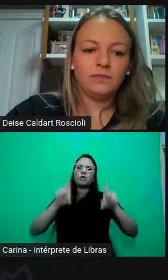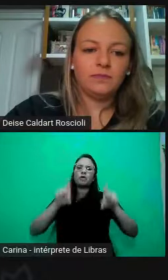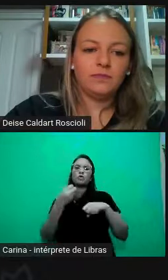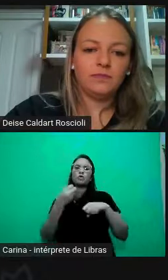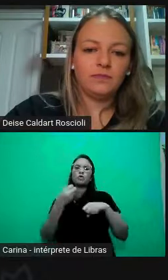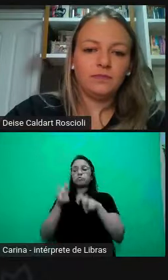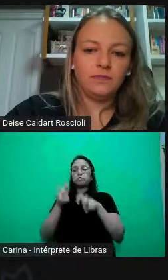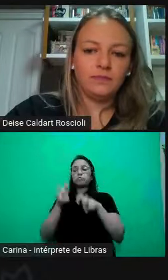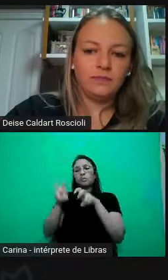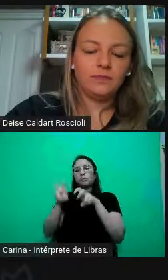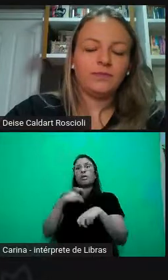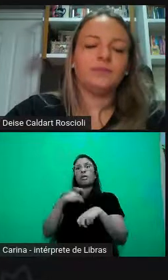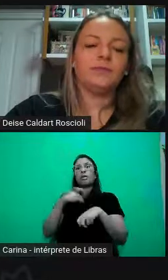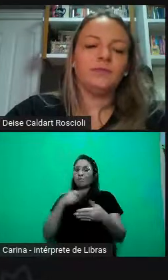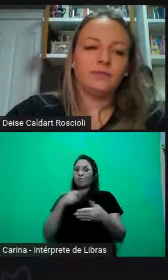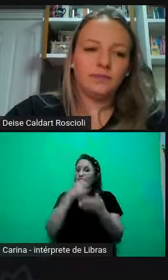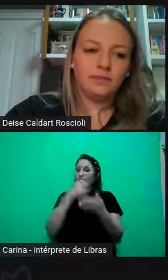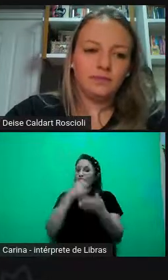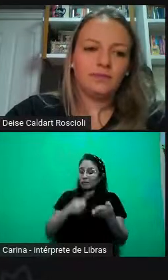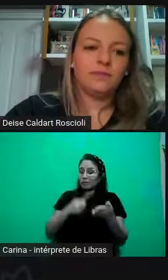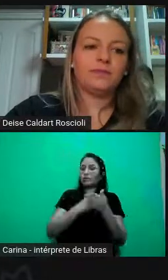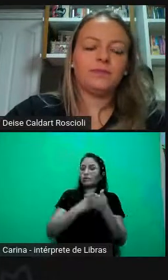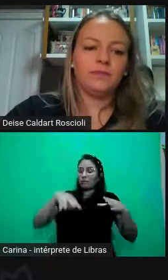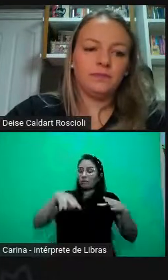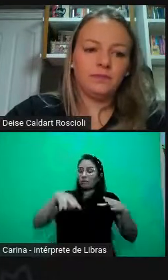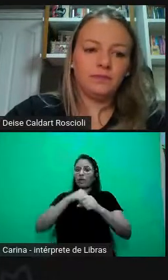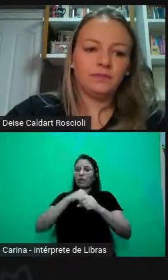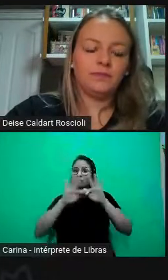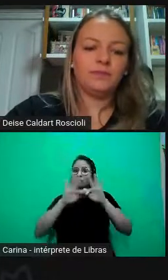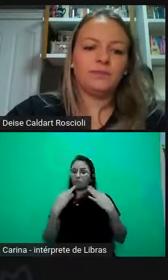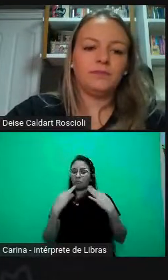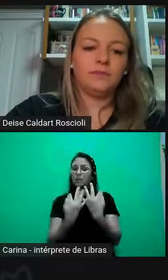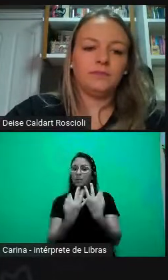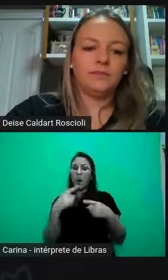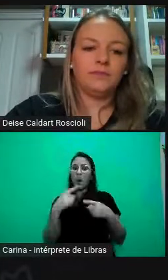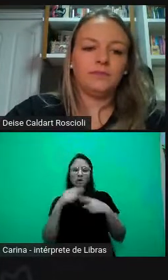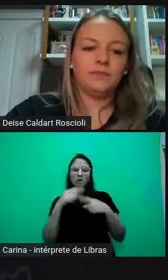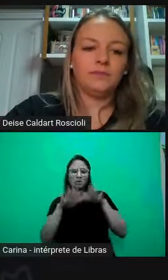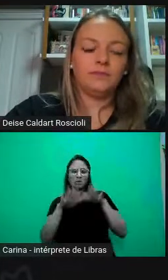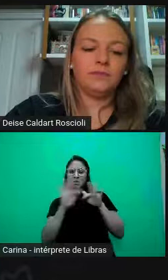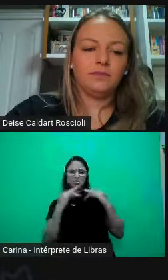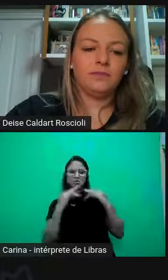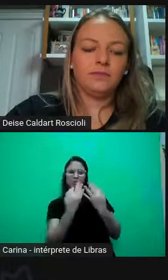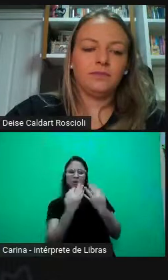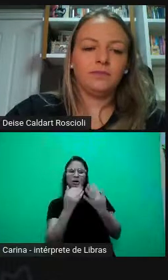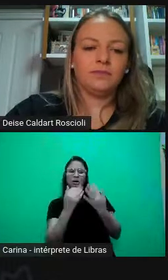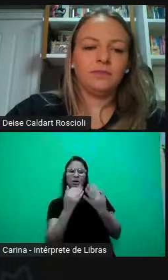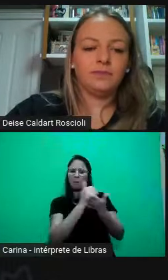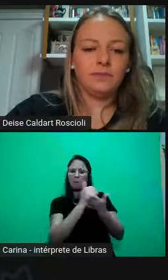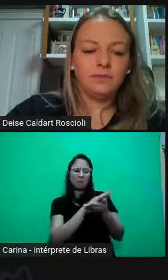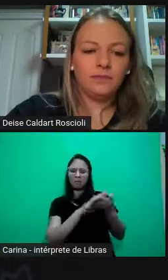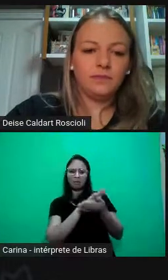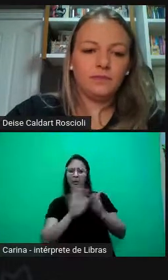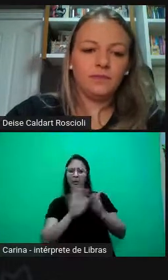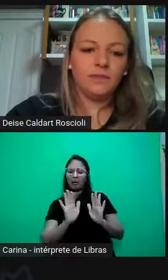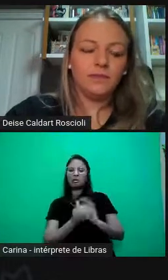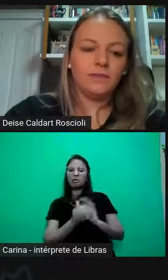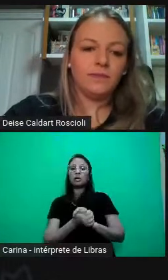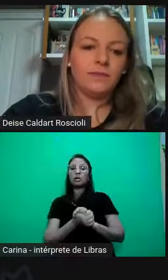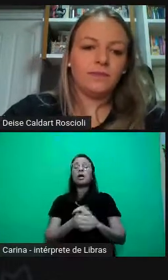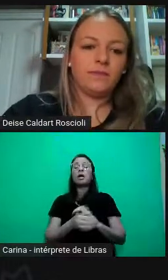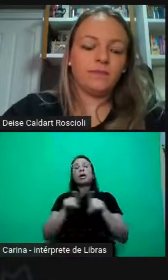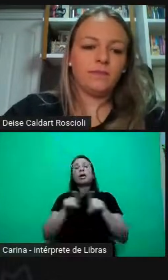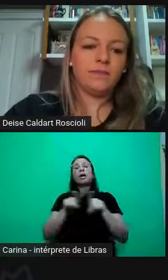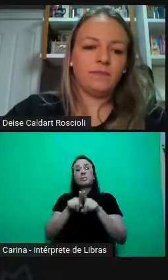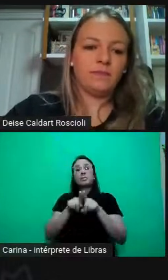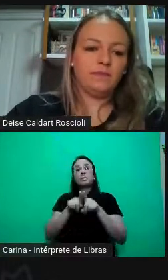seu núcleo familiar, porque sua própria família não apoiava. Quando tiveram apoio da família, havia a questão logística,